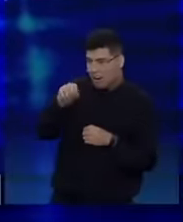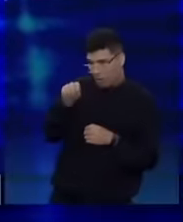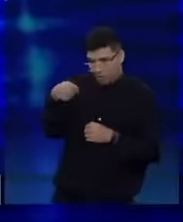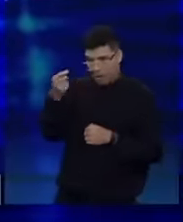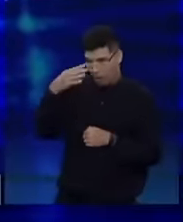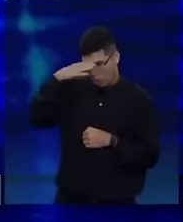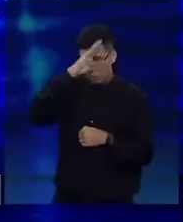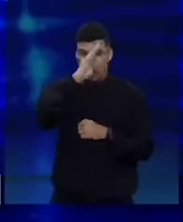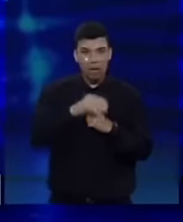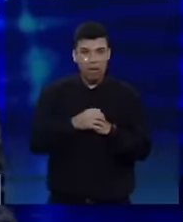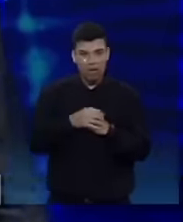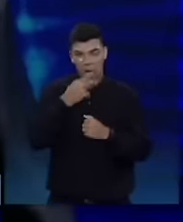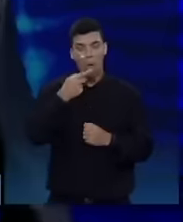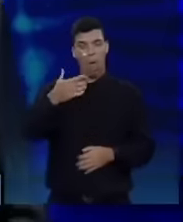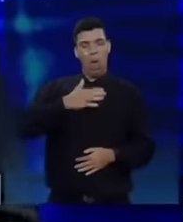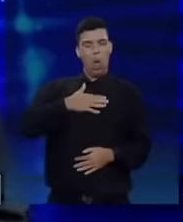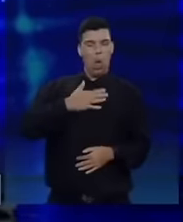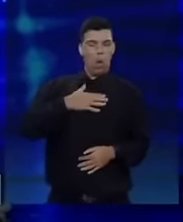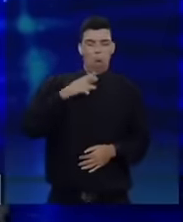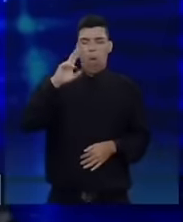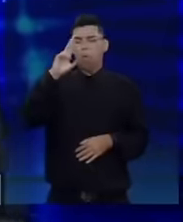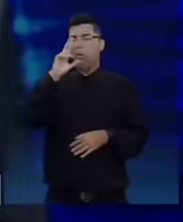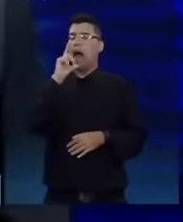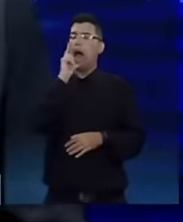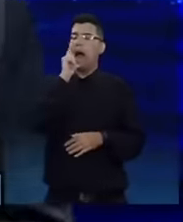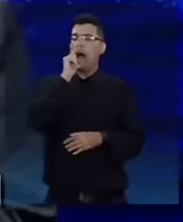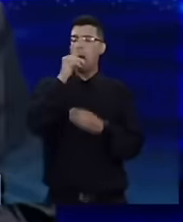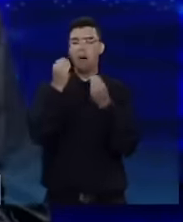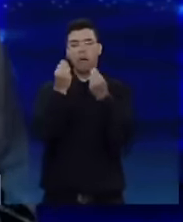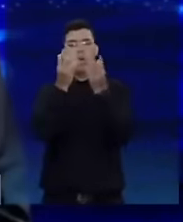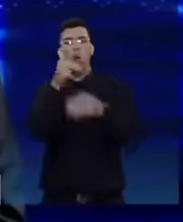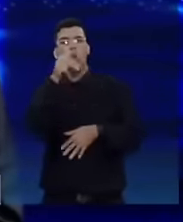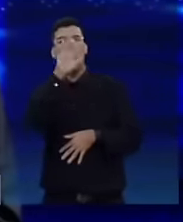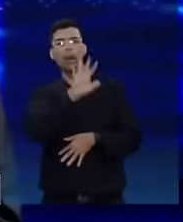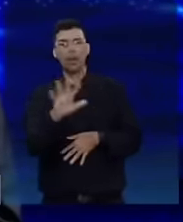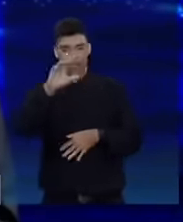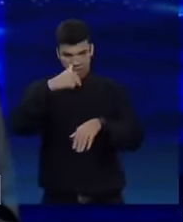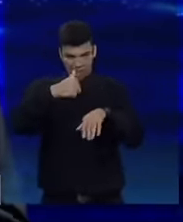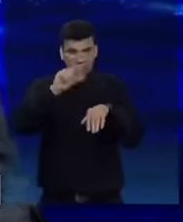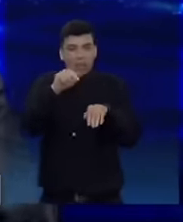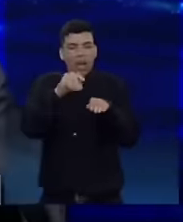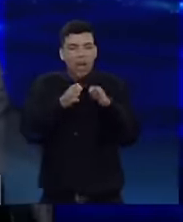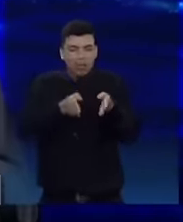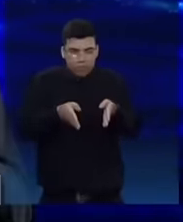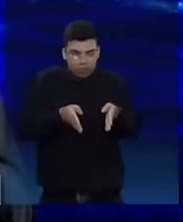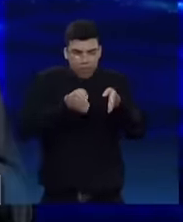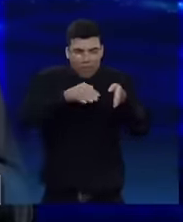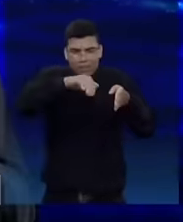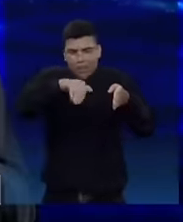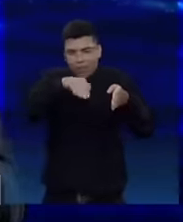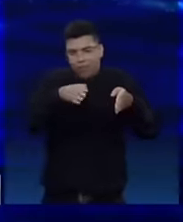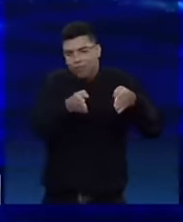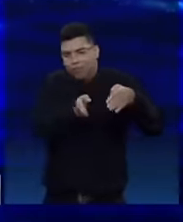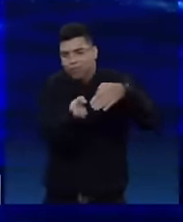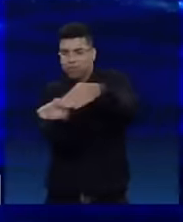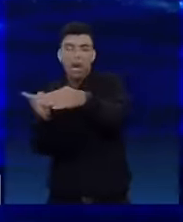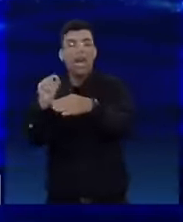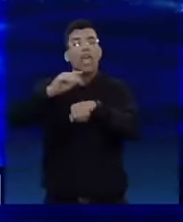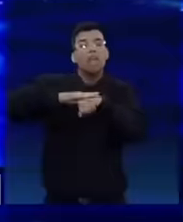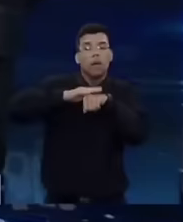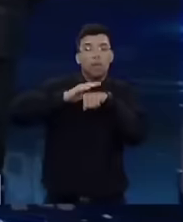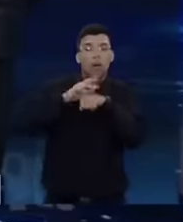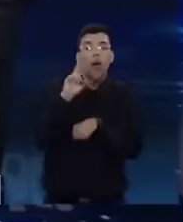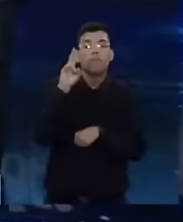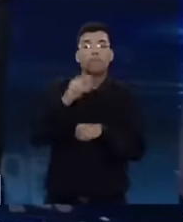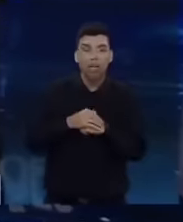Nordeste. Todo mundo sabe que quem fez a transposição do São Francisco foi esse que vos fala, porque eu sou